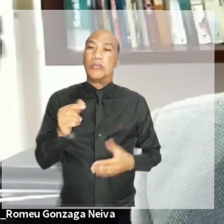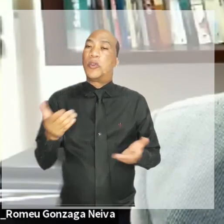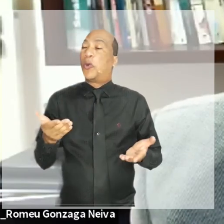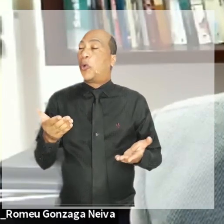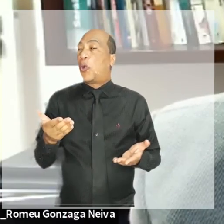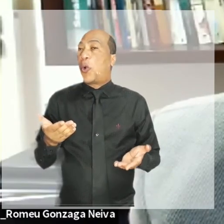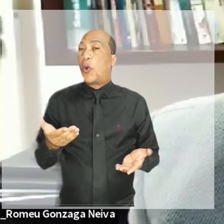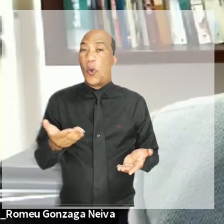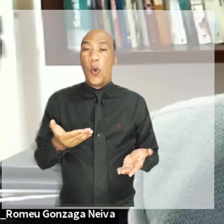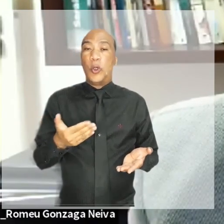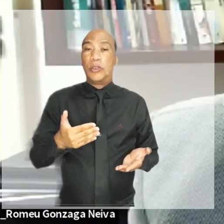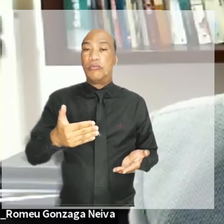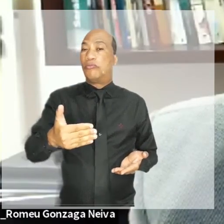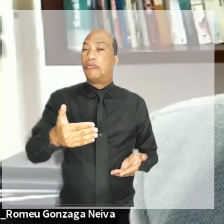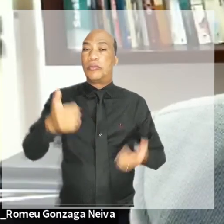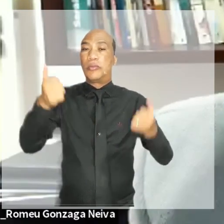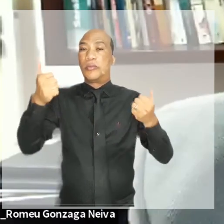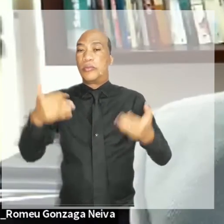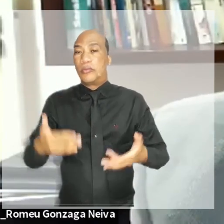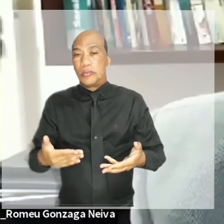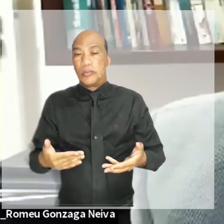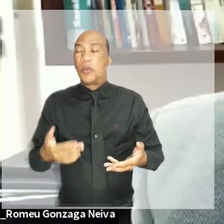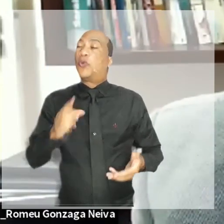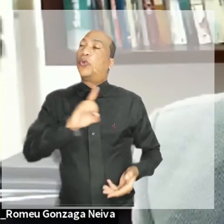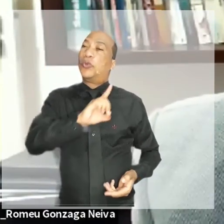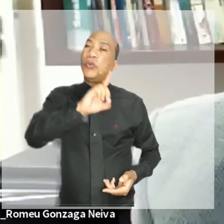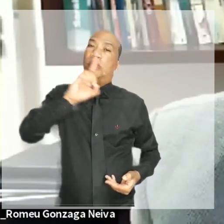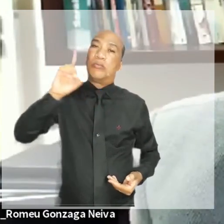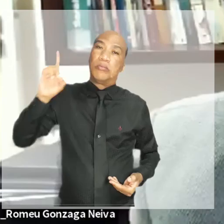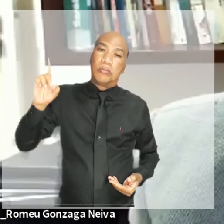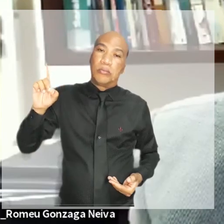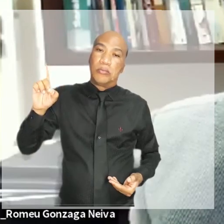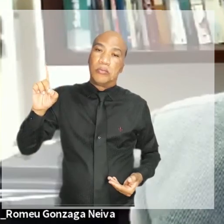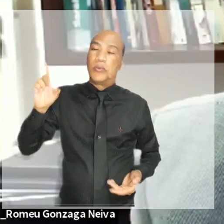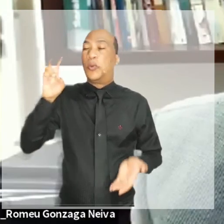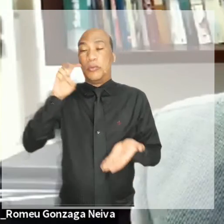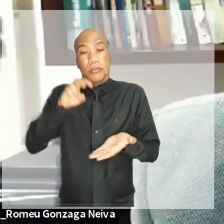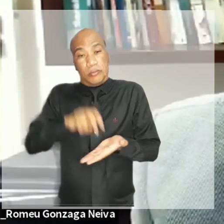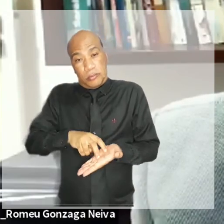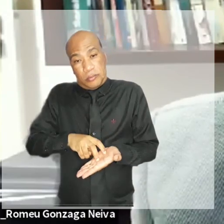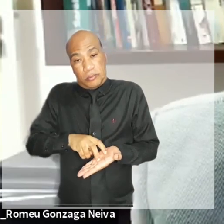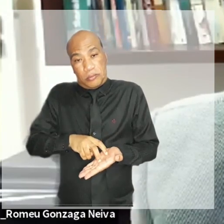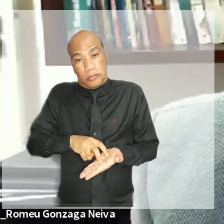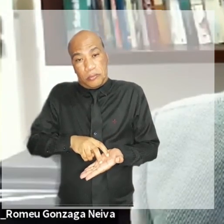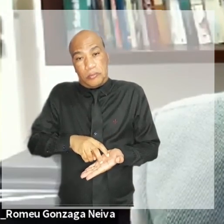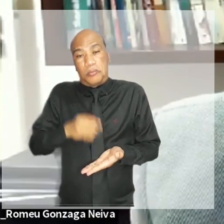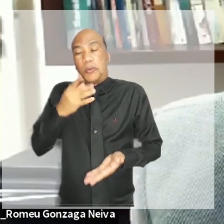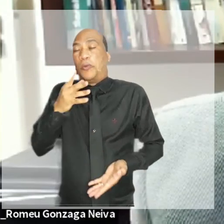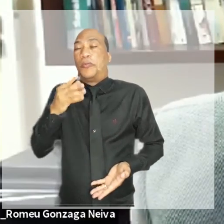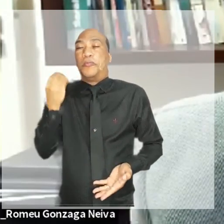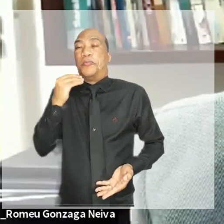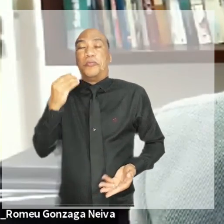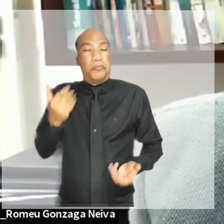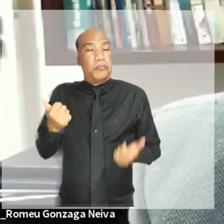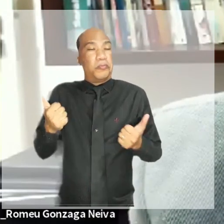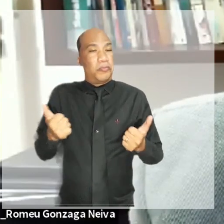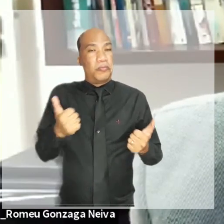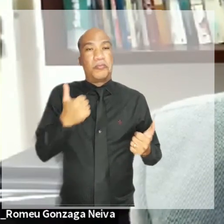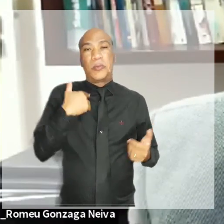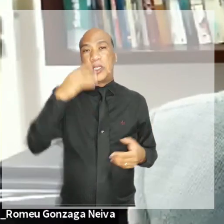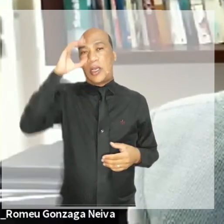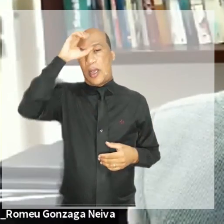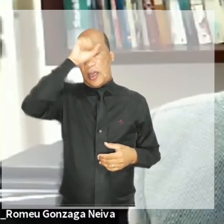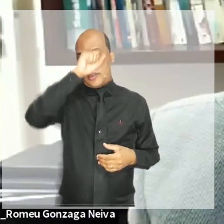um dia, um amanhã de grande proveito para todos